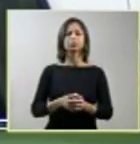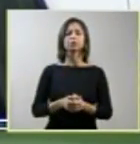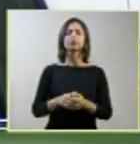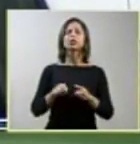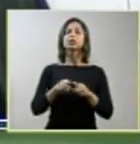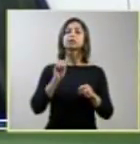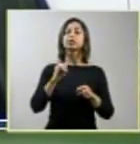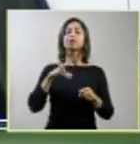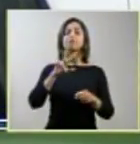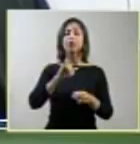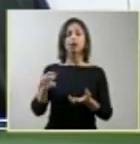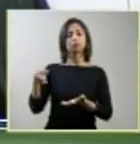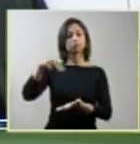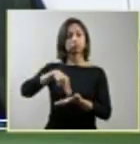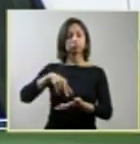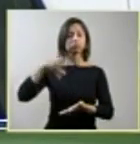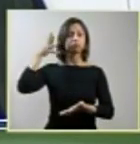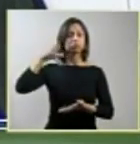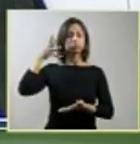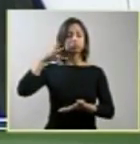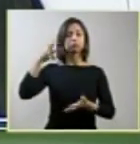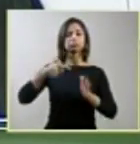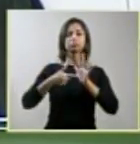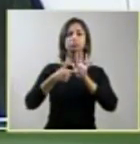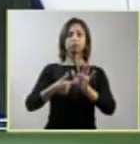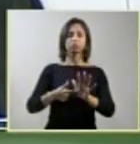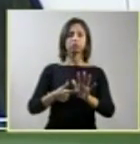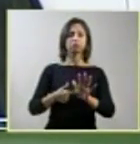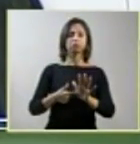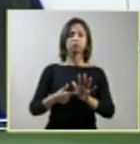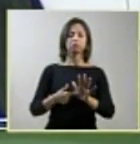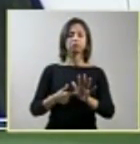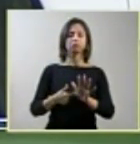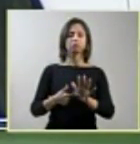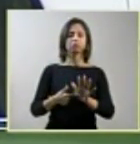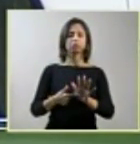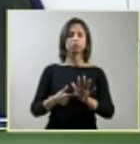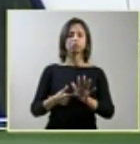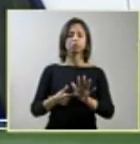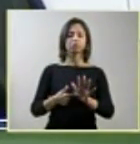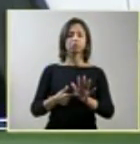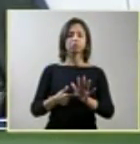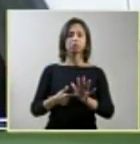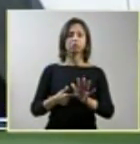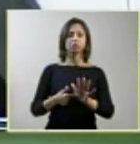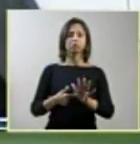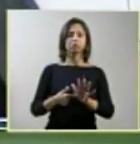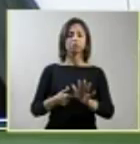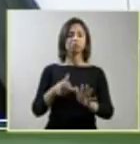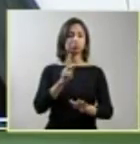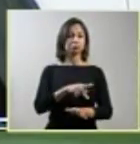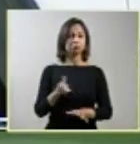pronunciarão mediante professores